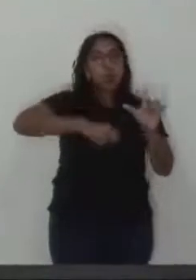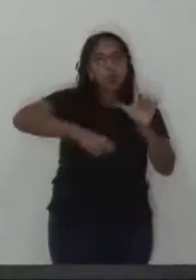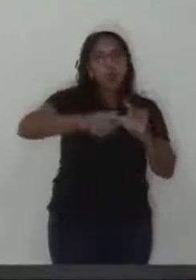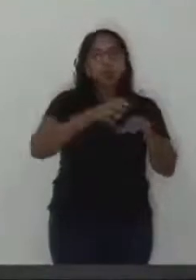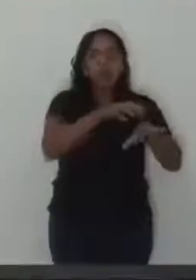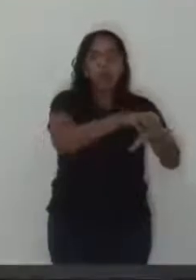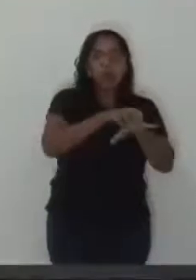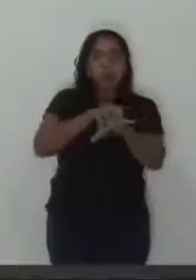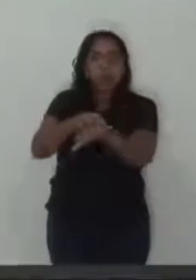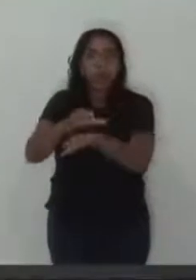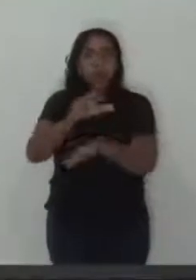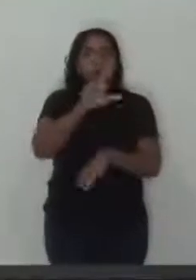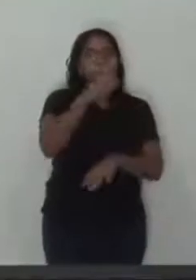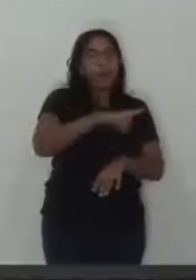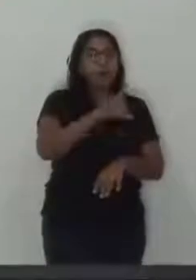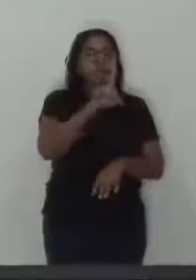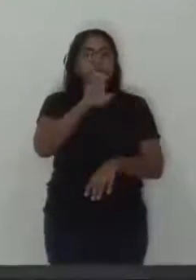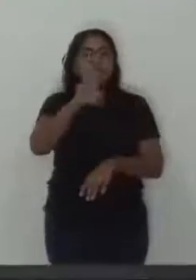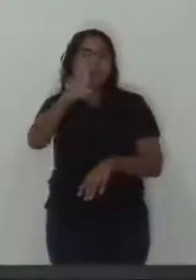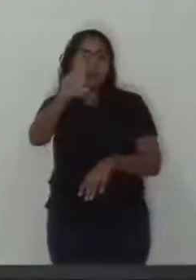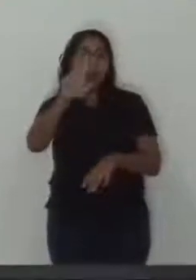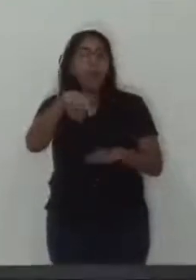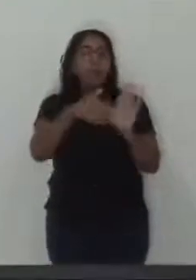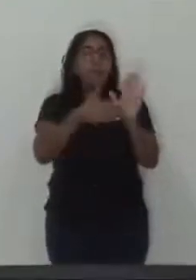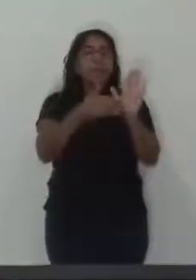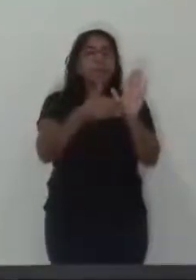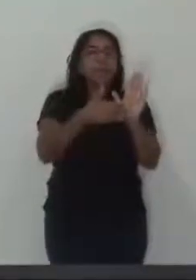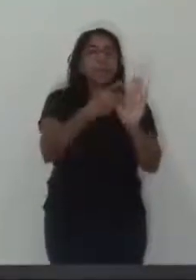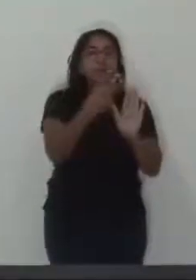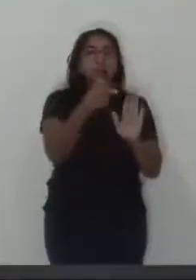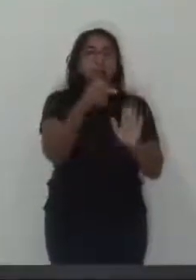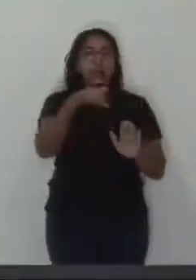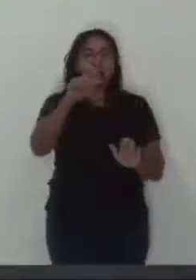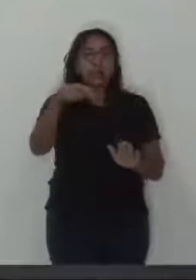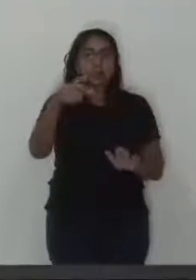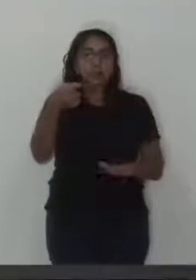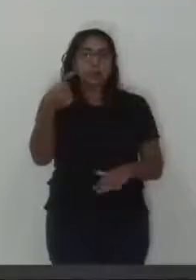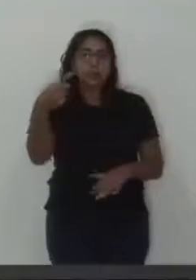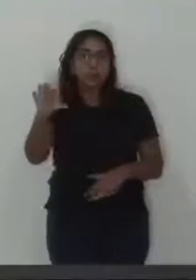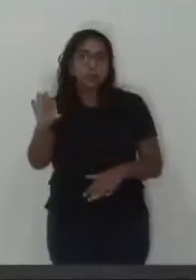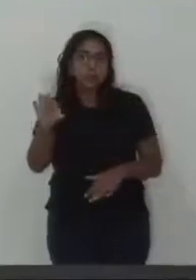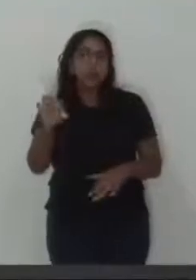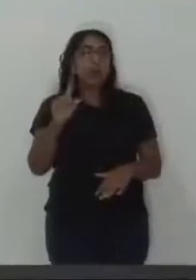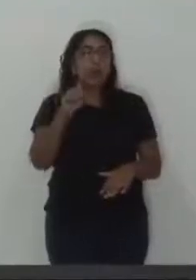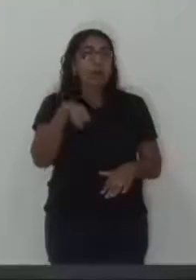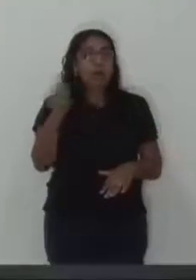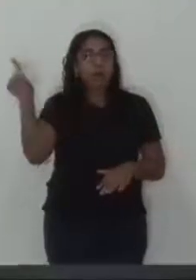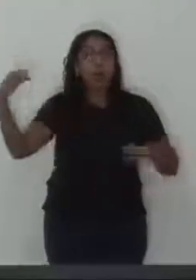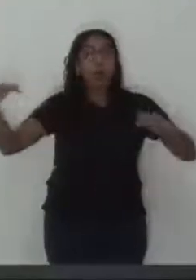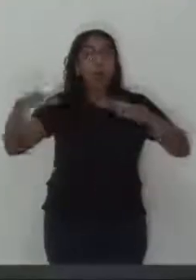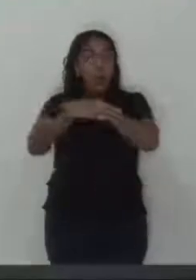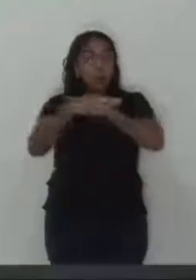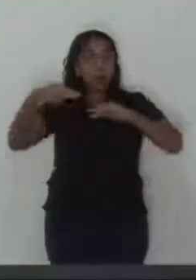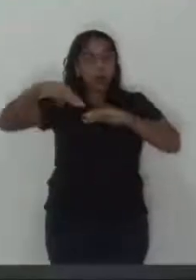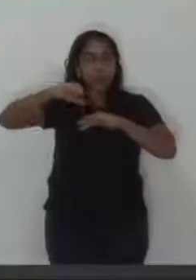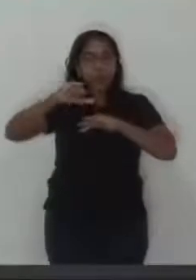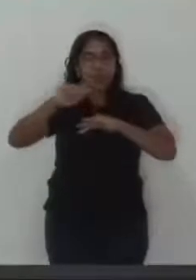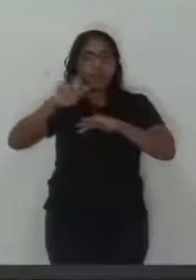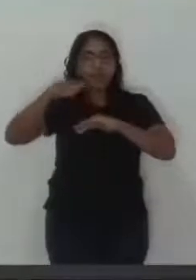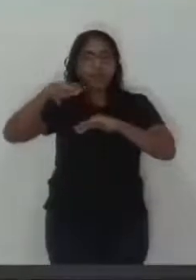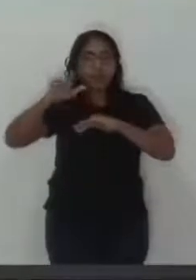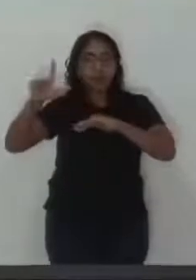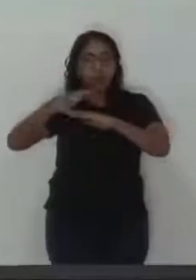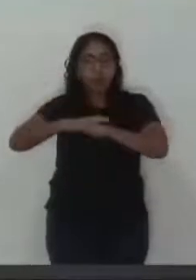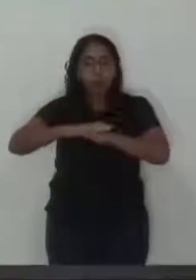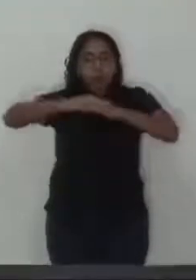Departamento de Estrada de Rodagem, referente à moção 307, 2019, sobre a duplicação da rodovia Miguel Melhado Campos.